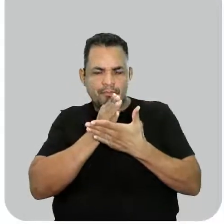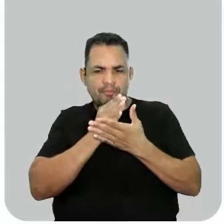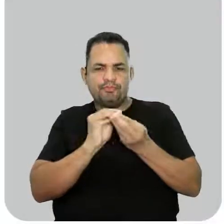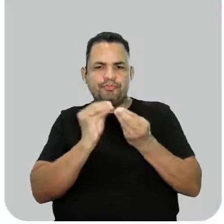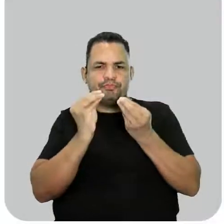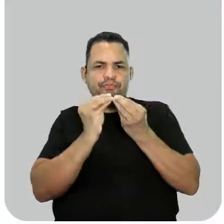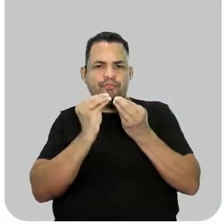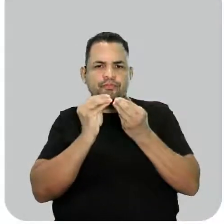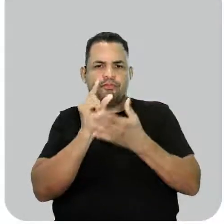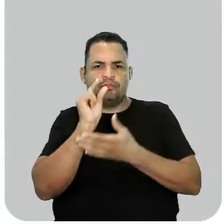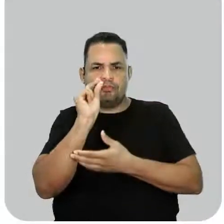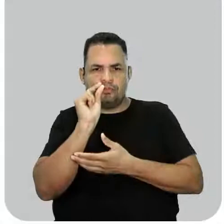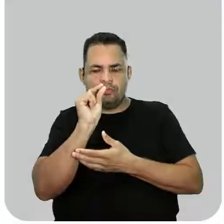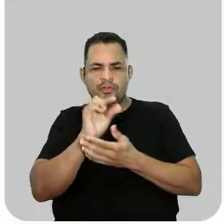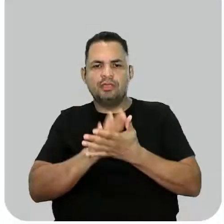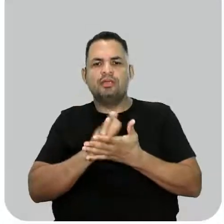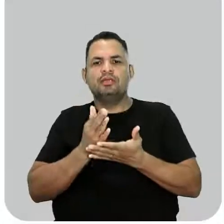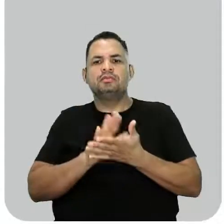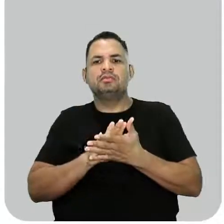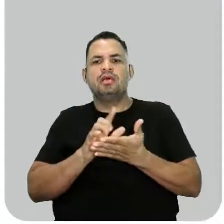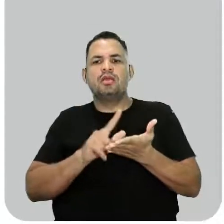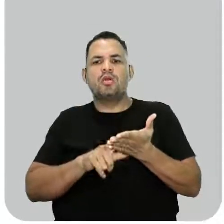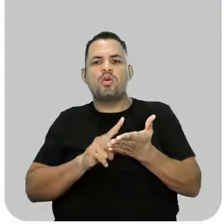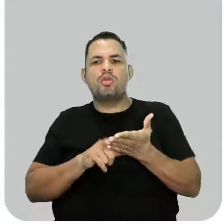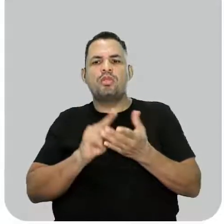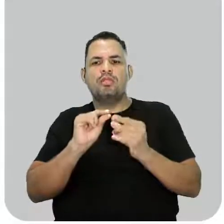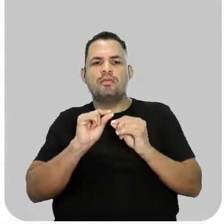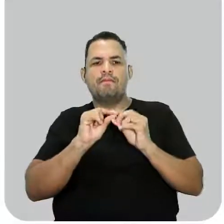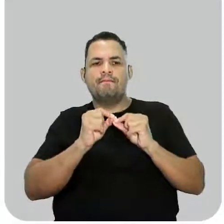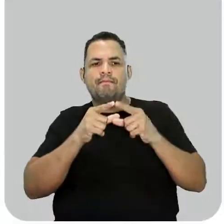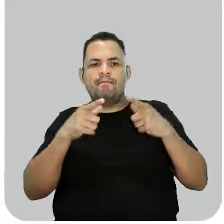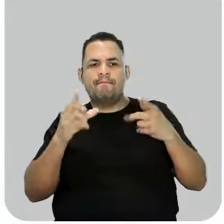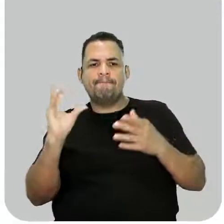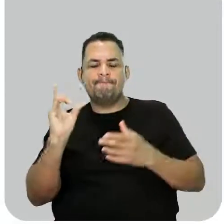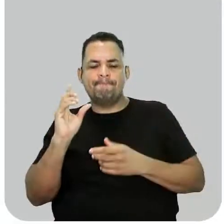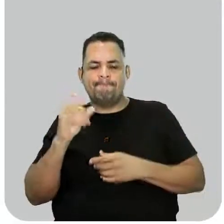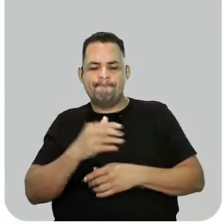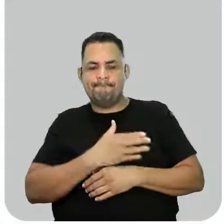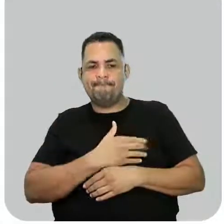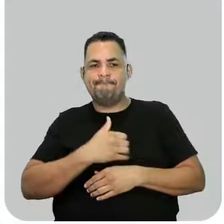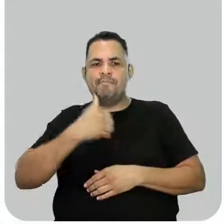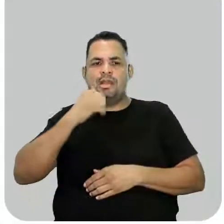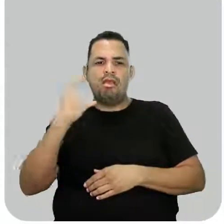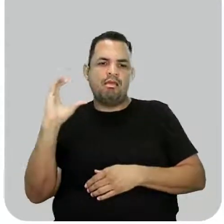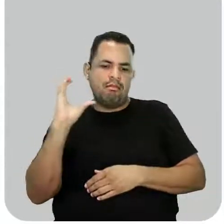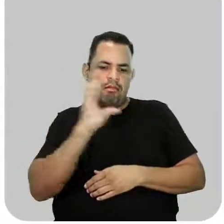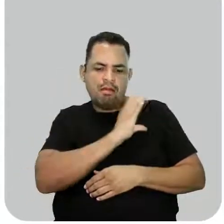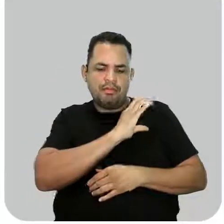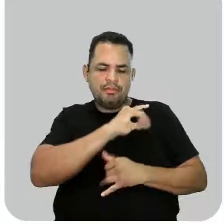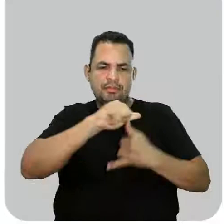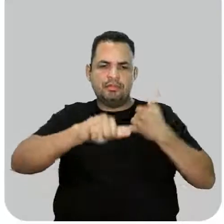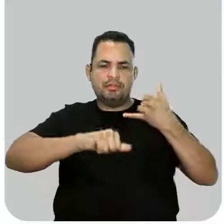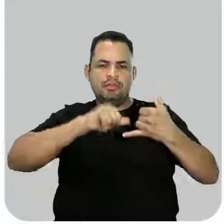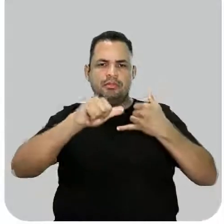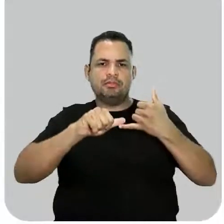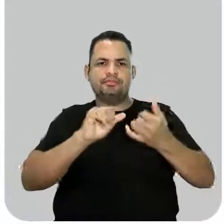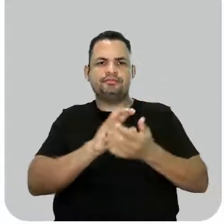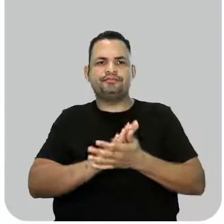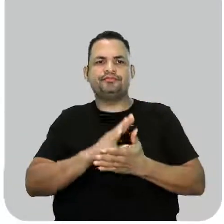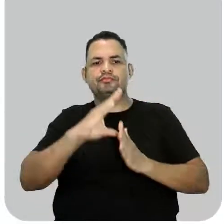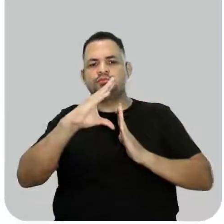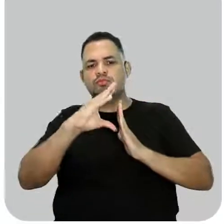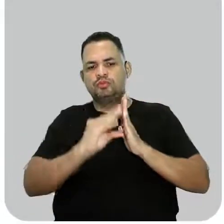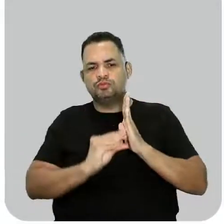a área de contato vai aumentar. Assim, a gente vai ter uma maior velocidade da reação. Que é um dos